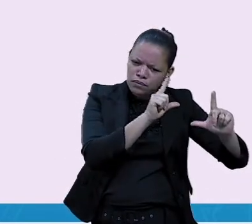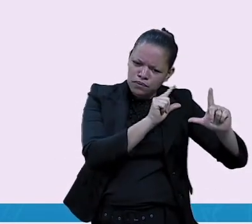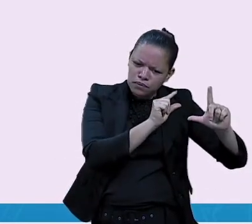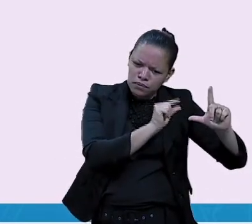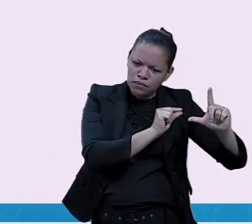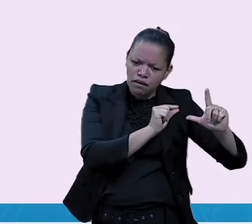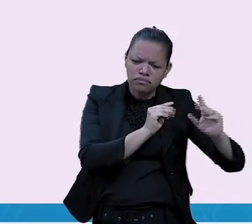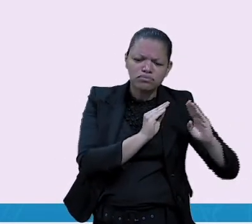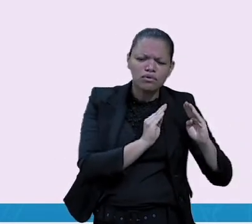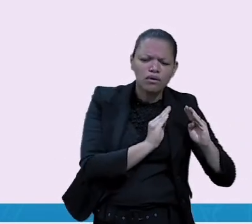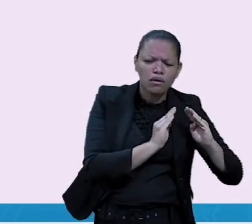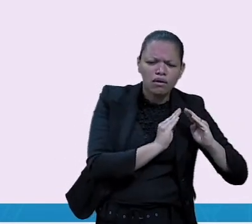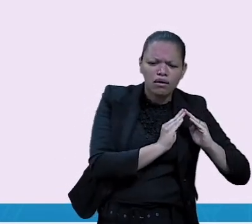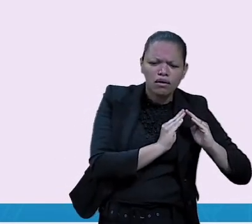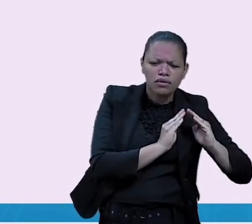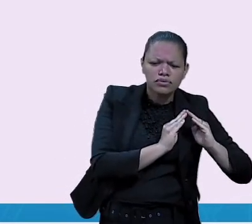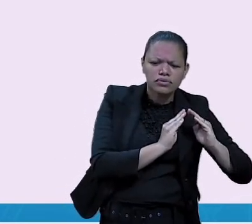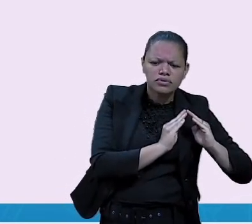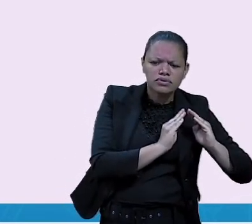Casinha.